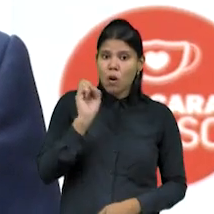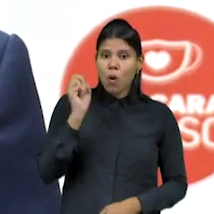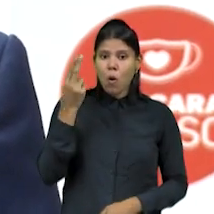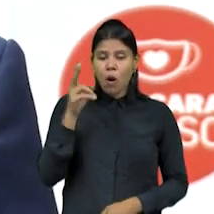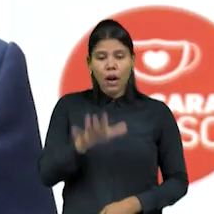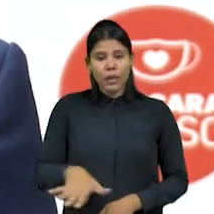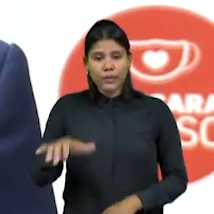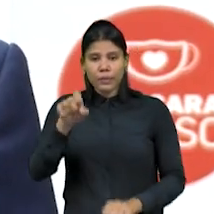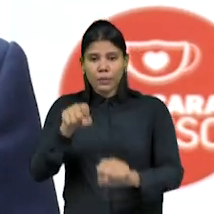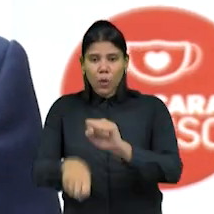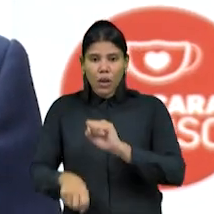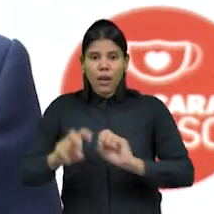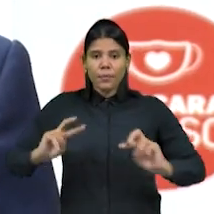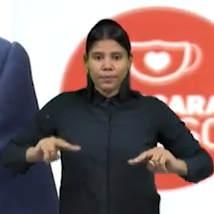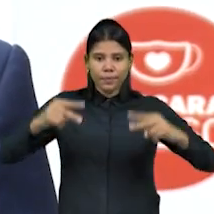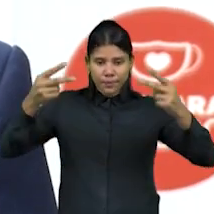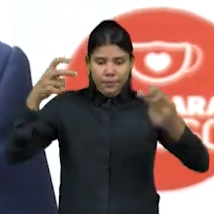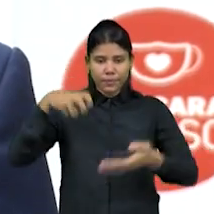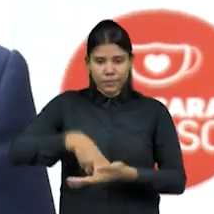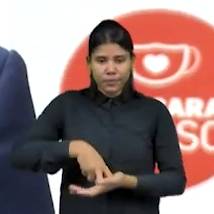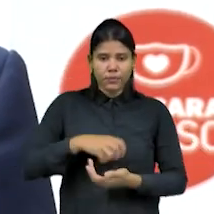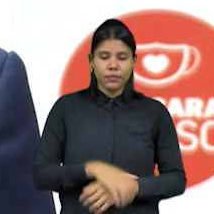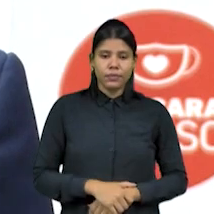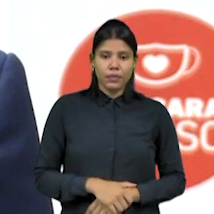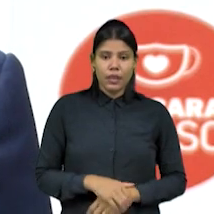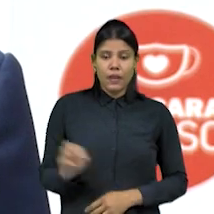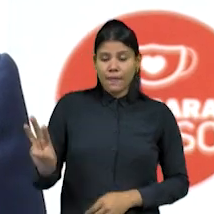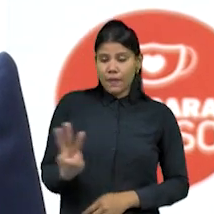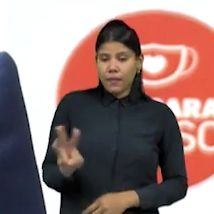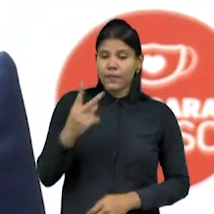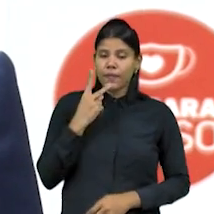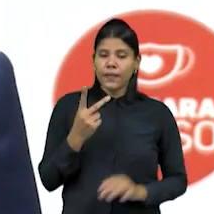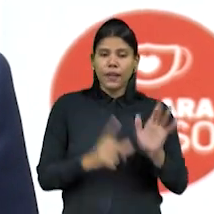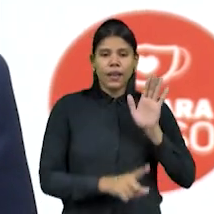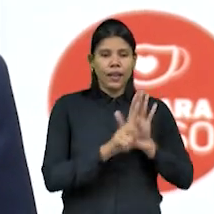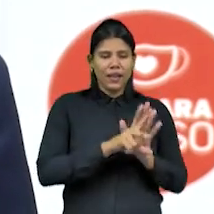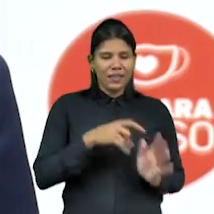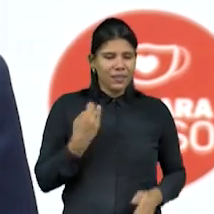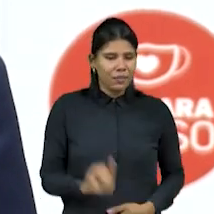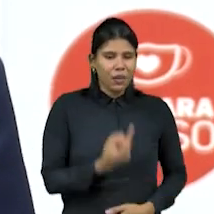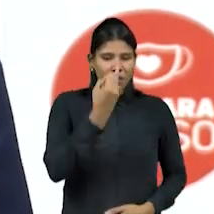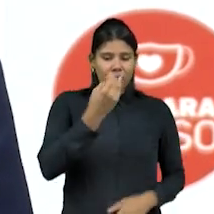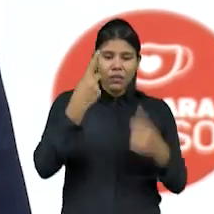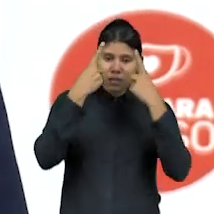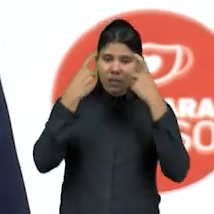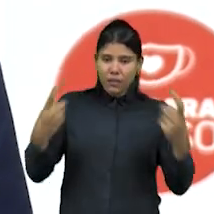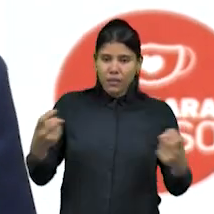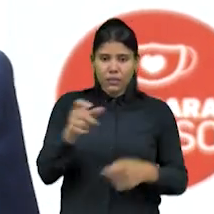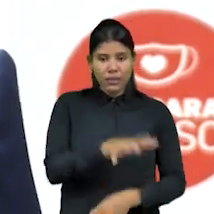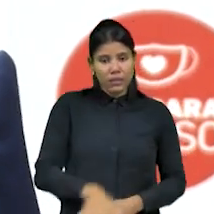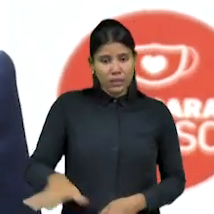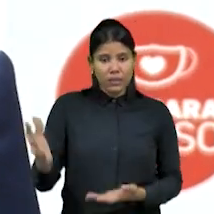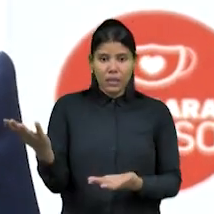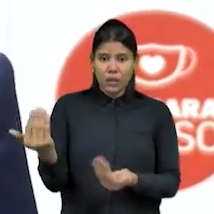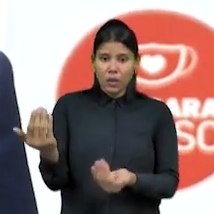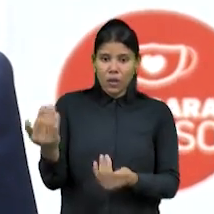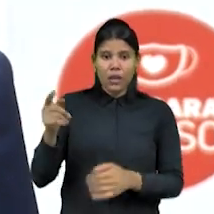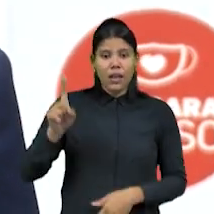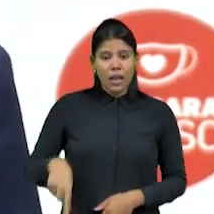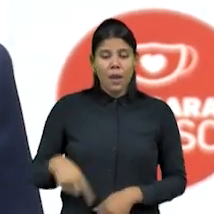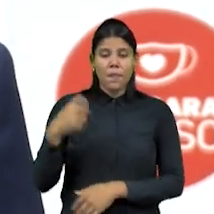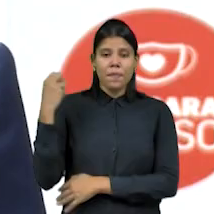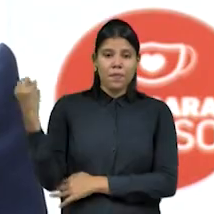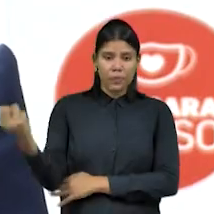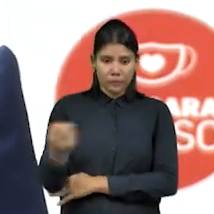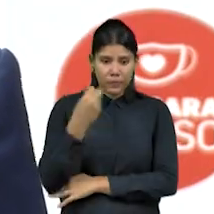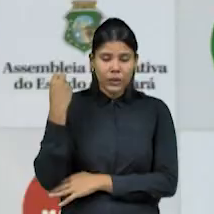deputado Walter Cavalcante, a lei é dotada de alto grau de relevância e que a violência contra crianças e adolescentes é um grave problema